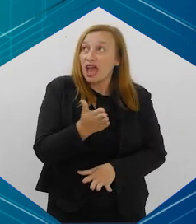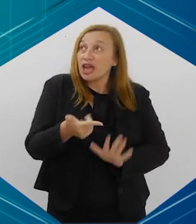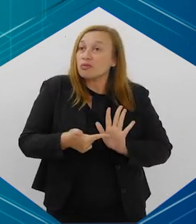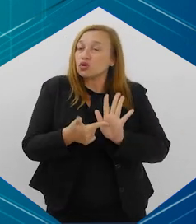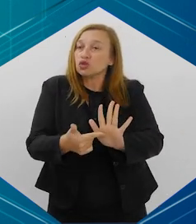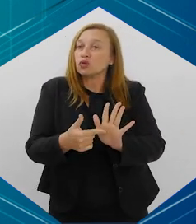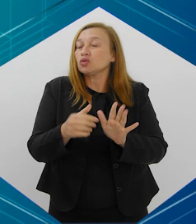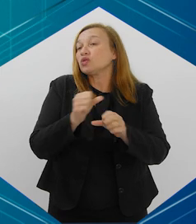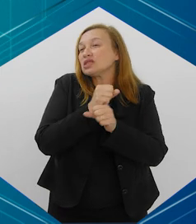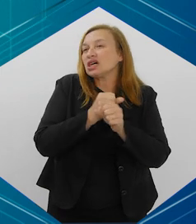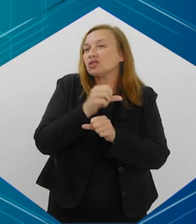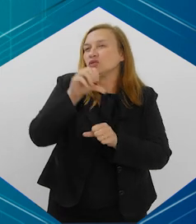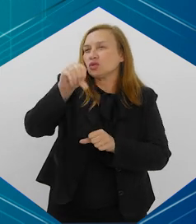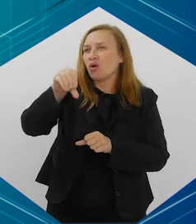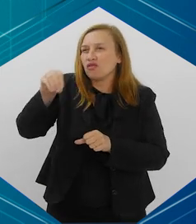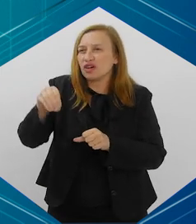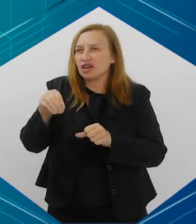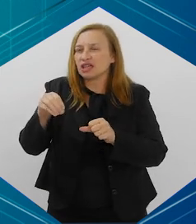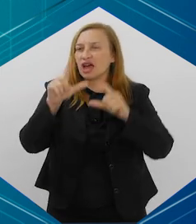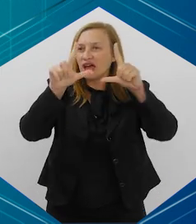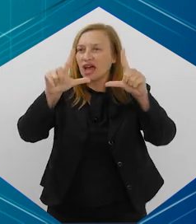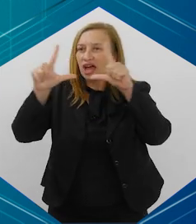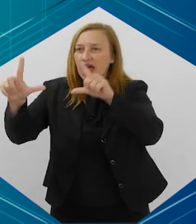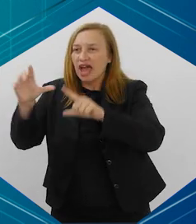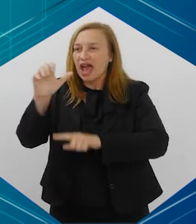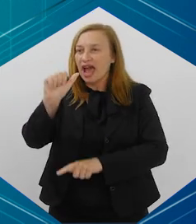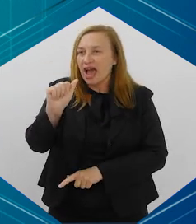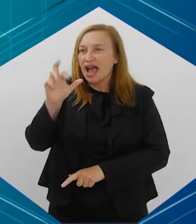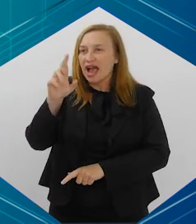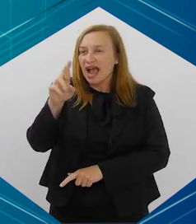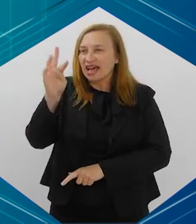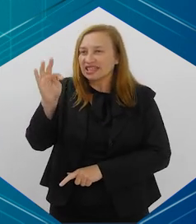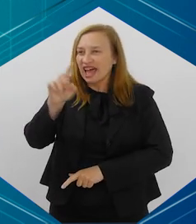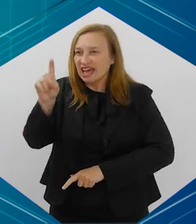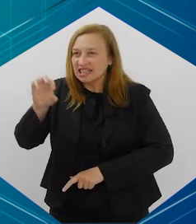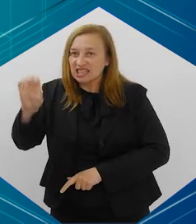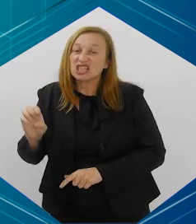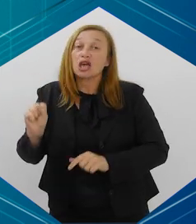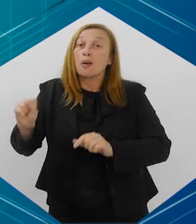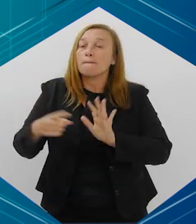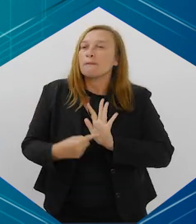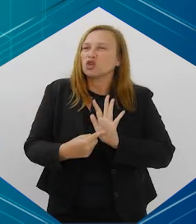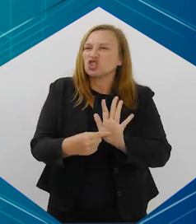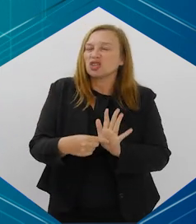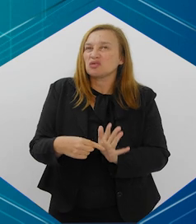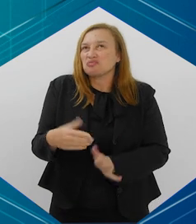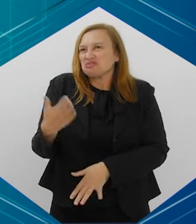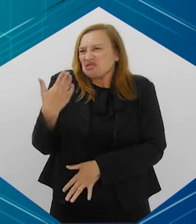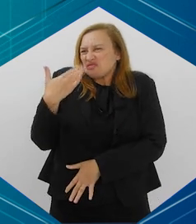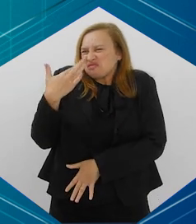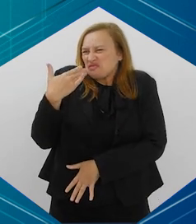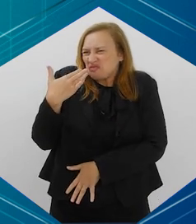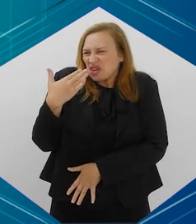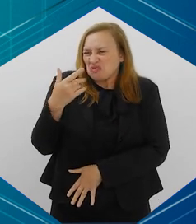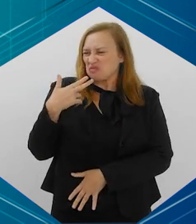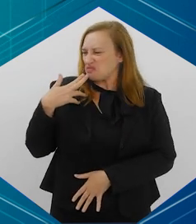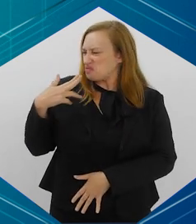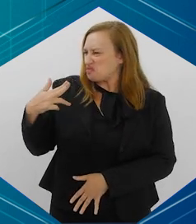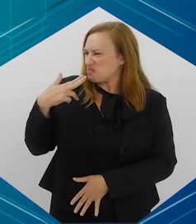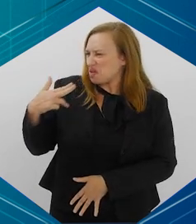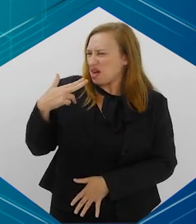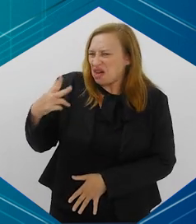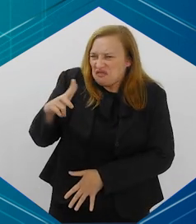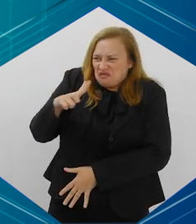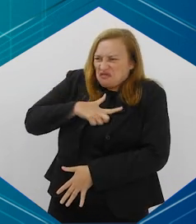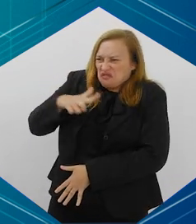uma série de cartazes falando o seguinte, fumar fede, fumar é brega, fumar é feio,